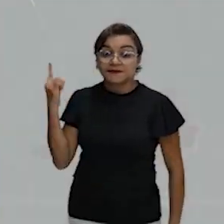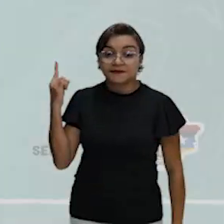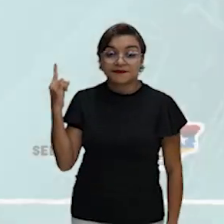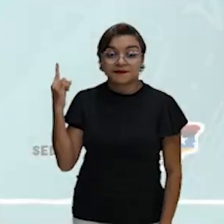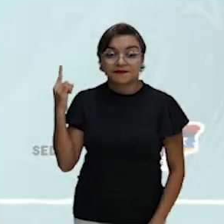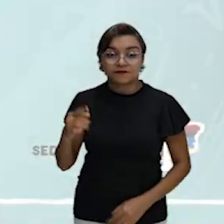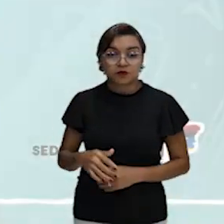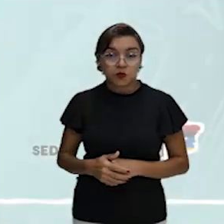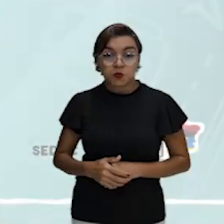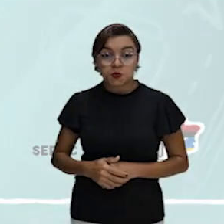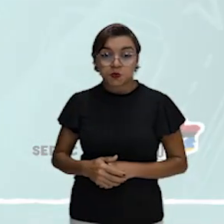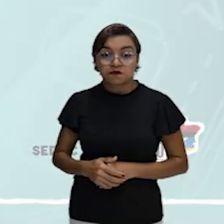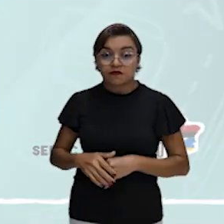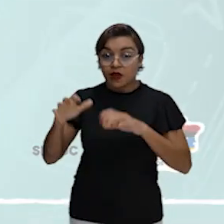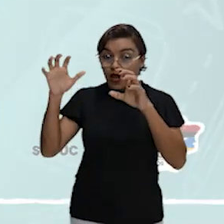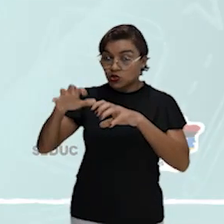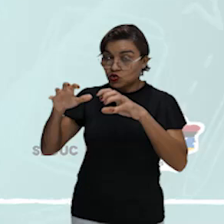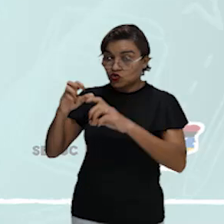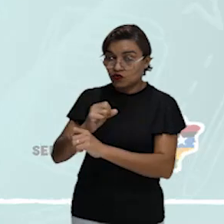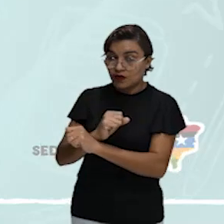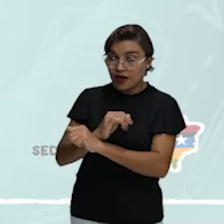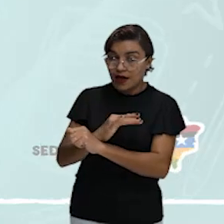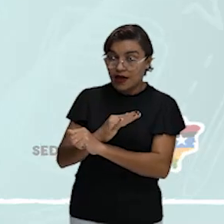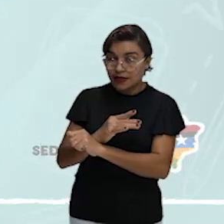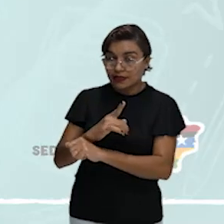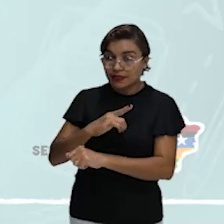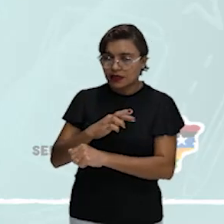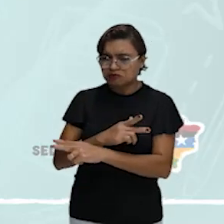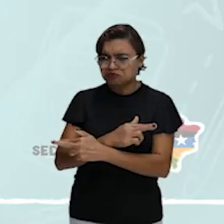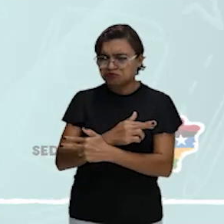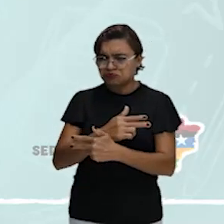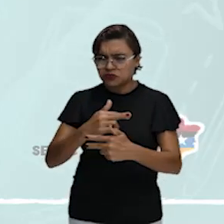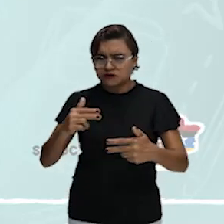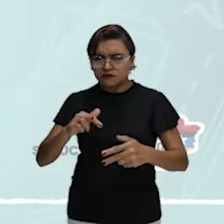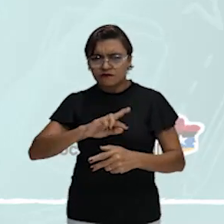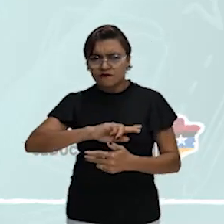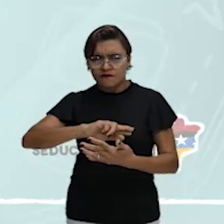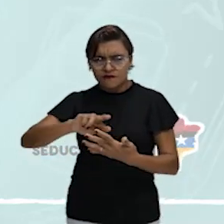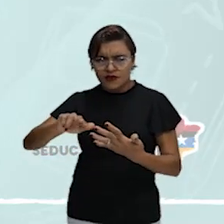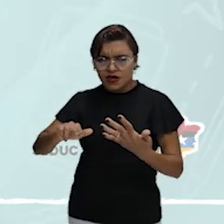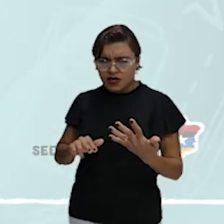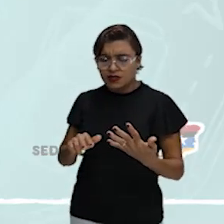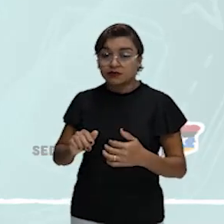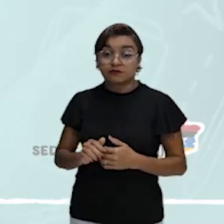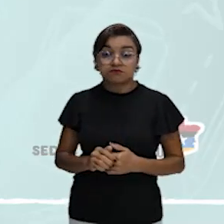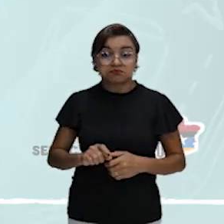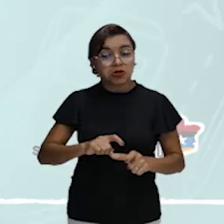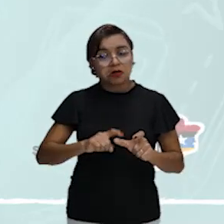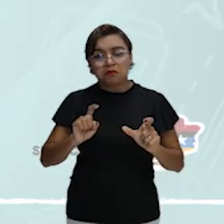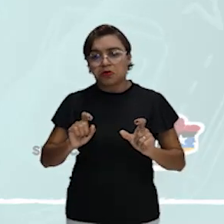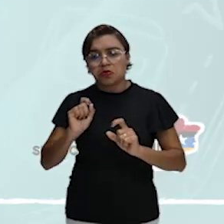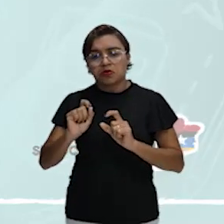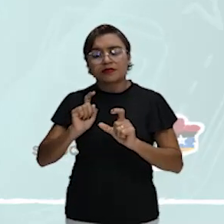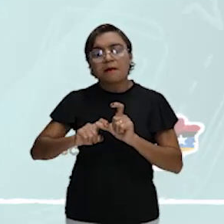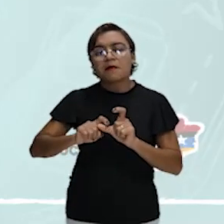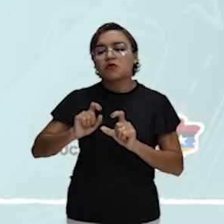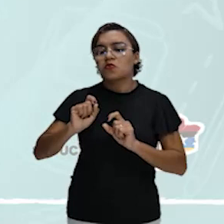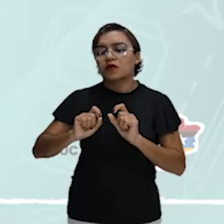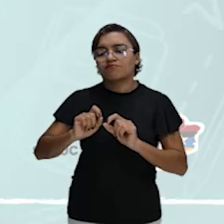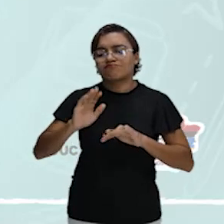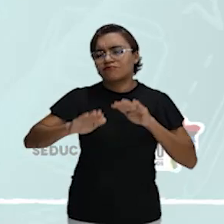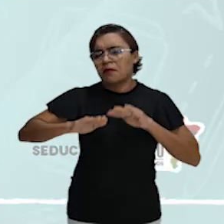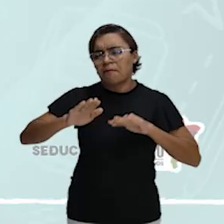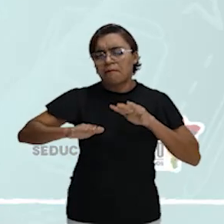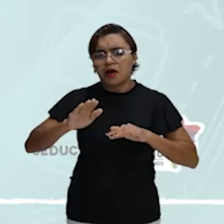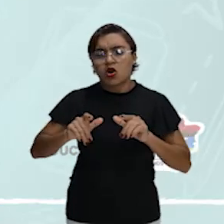As chuvas ácidas podem ter diferentes composições, dependendo do local onde são formadas.